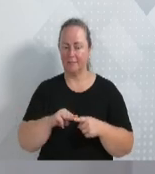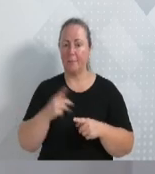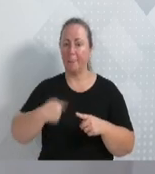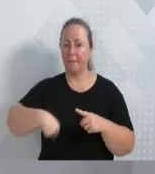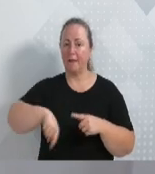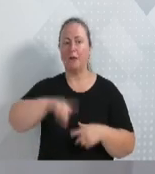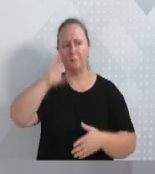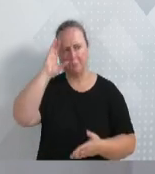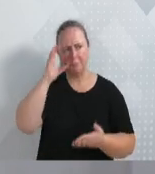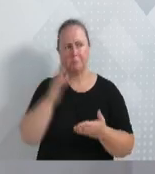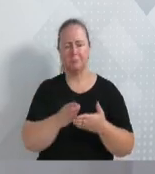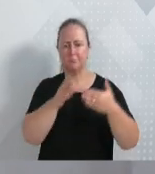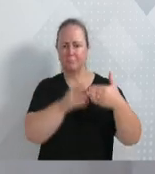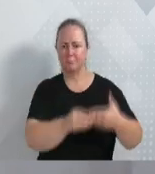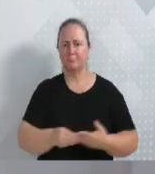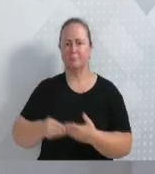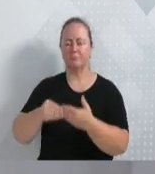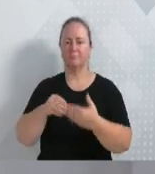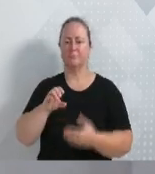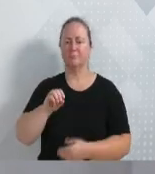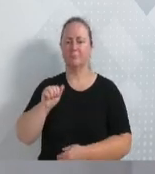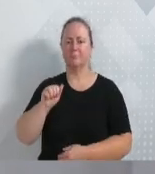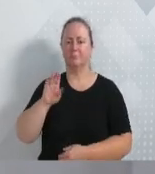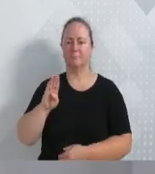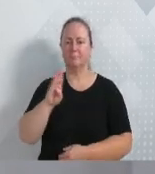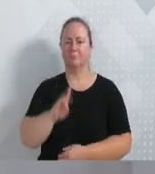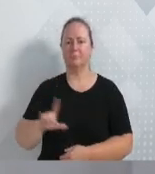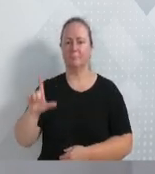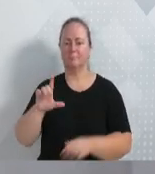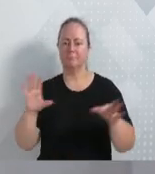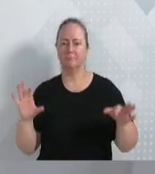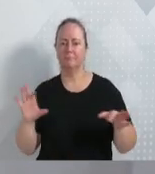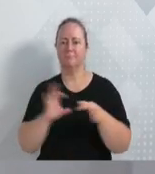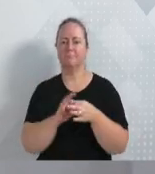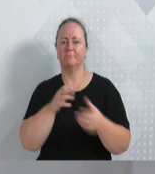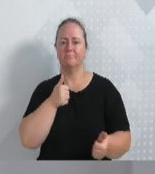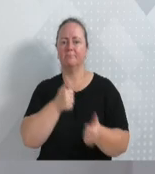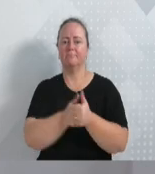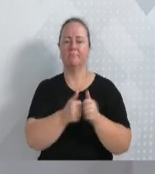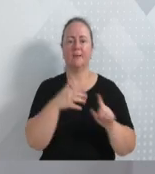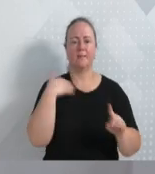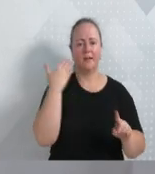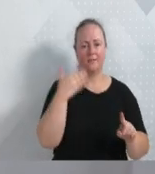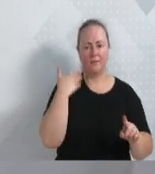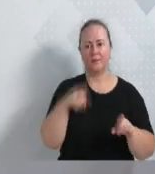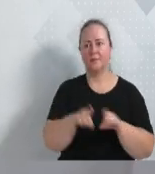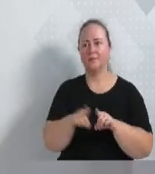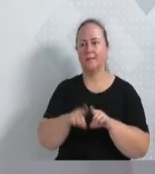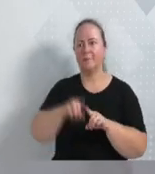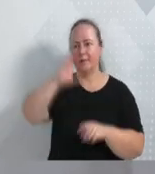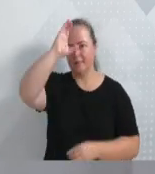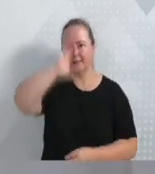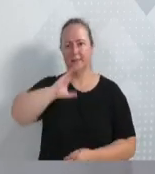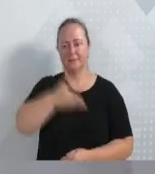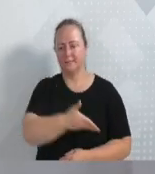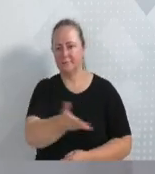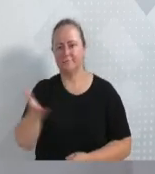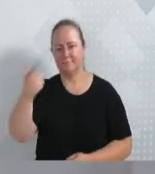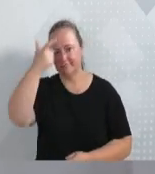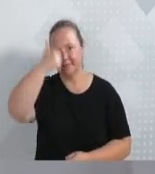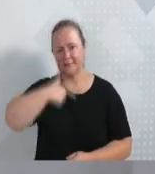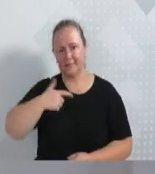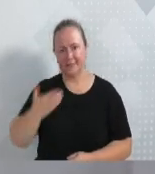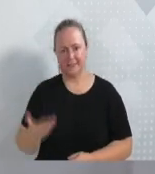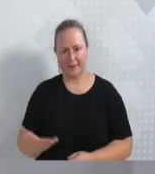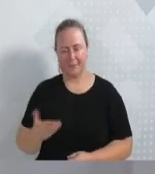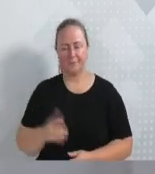conseguindo conduzir a OAB Blumenau novamente para perto dos advogados e dos cidadãos. Os projetos que foram